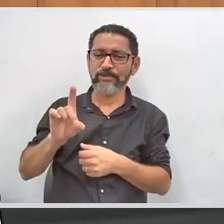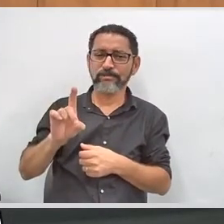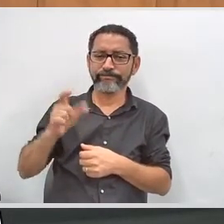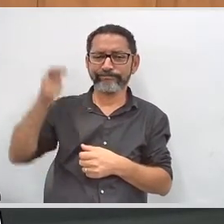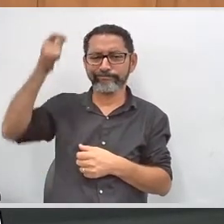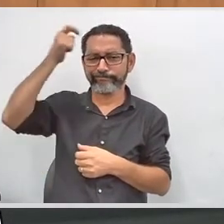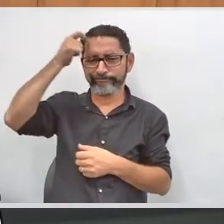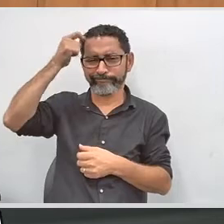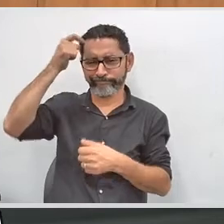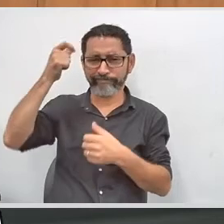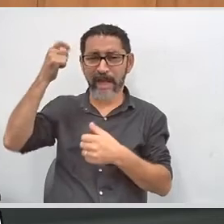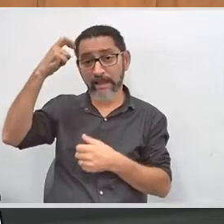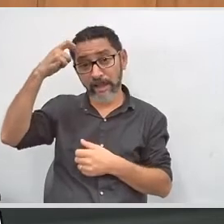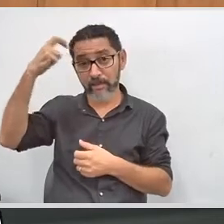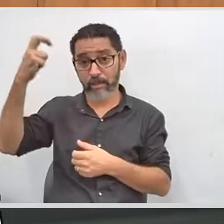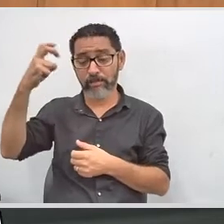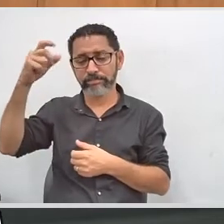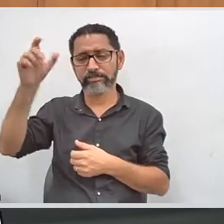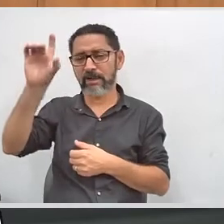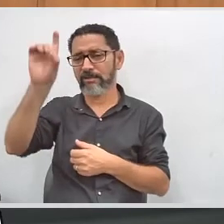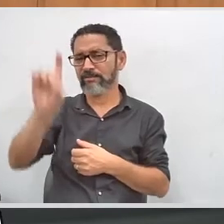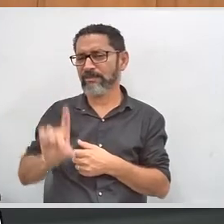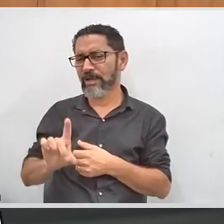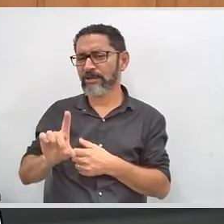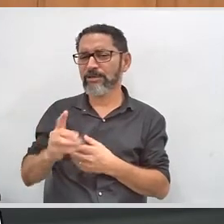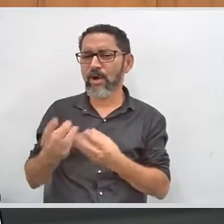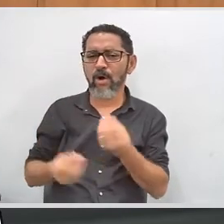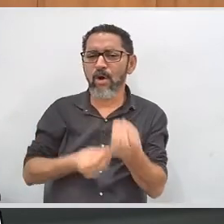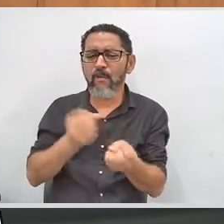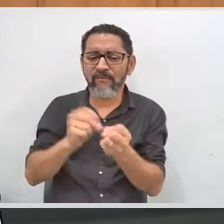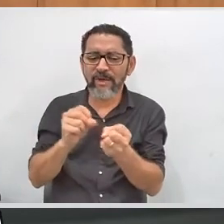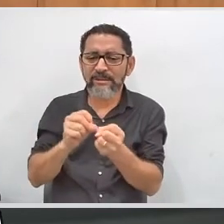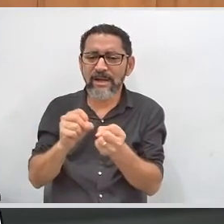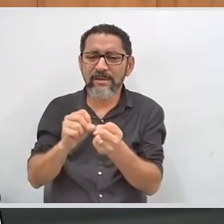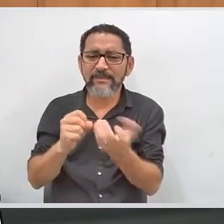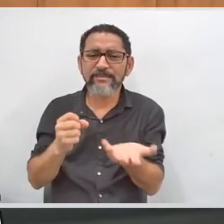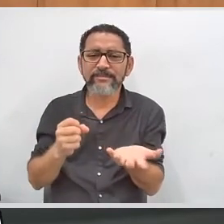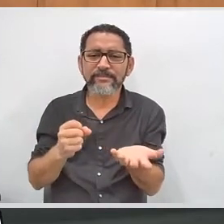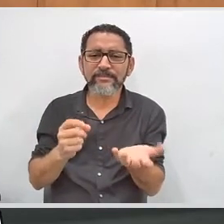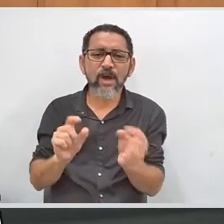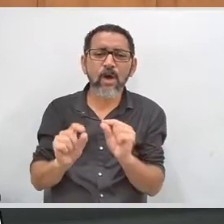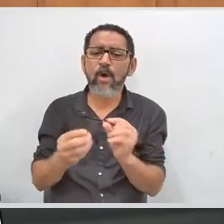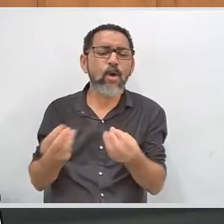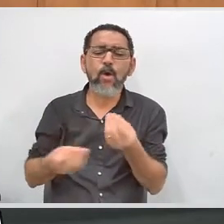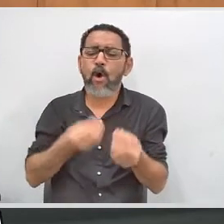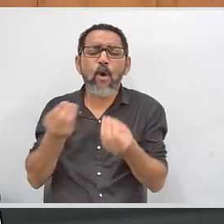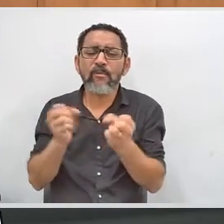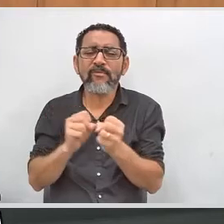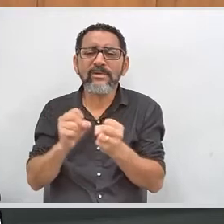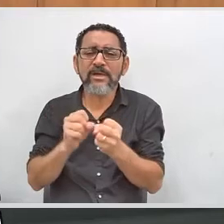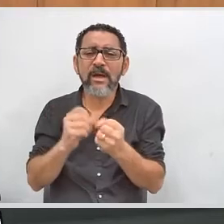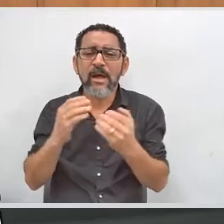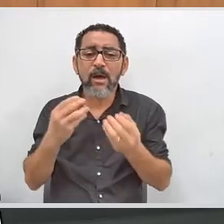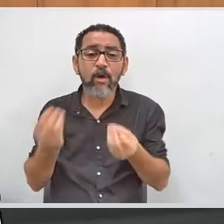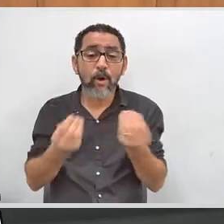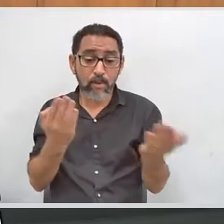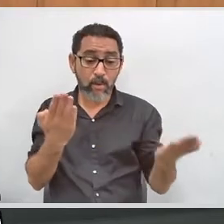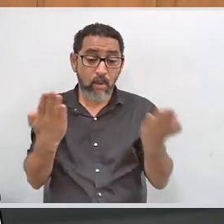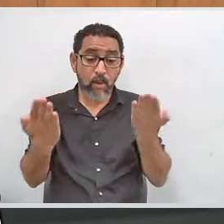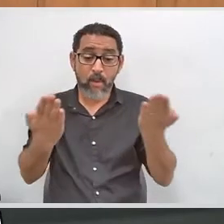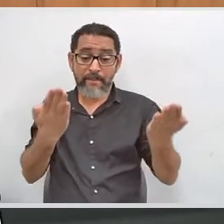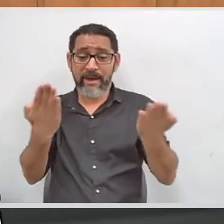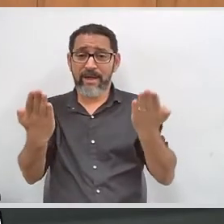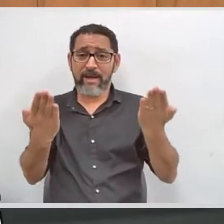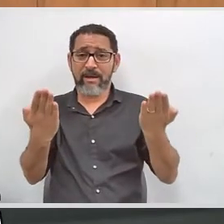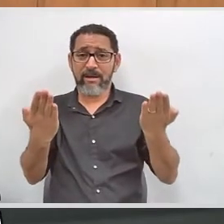intelectual e como que, quando foi colocado ou questionado, mas, enfim, posto aqui, como é que a gente, que parâmetro